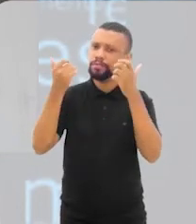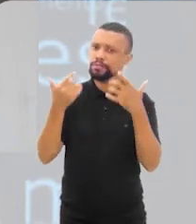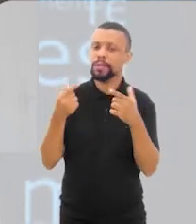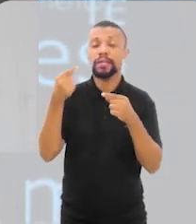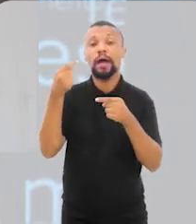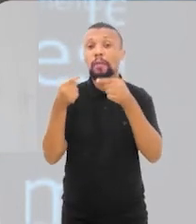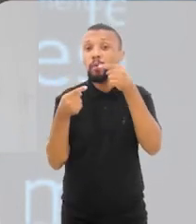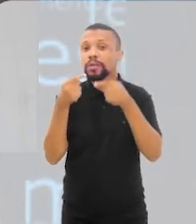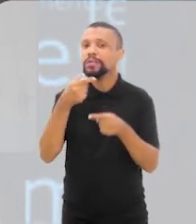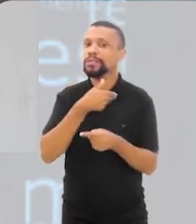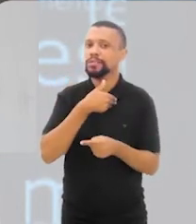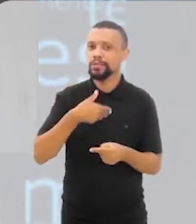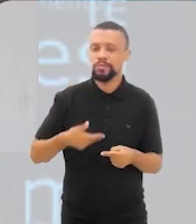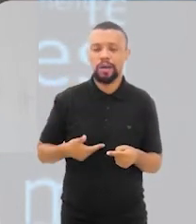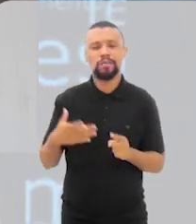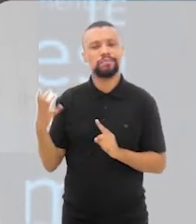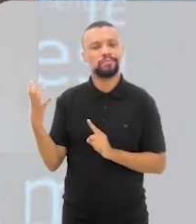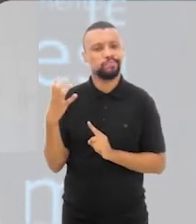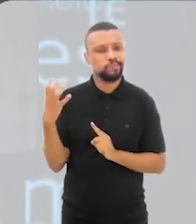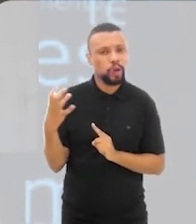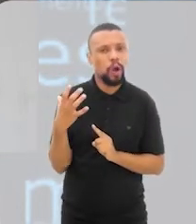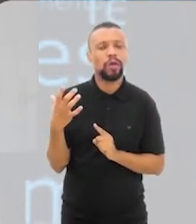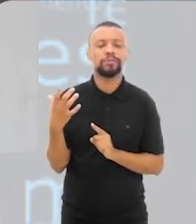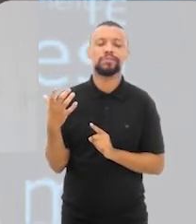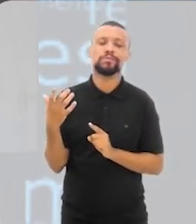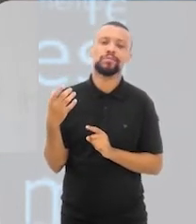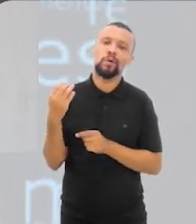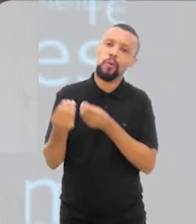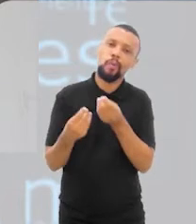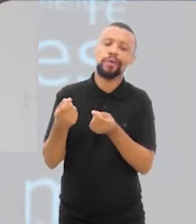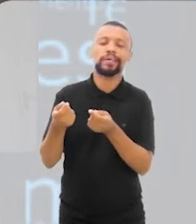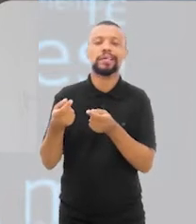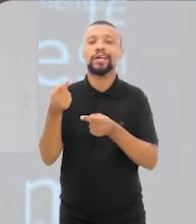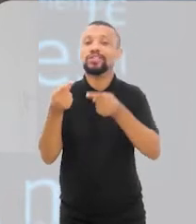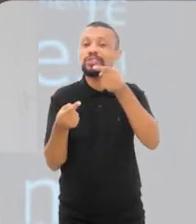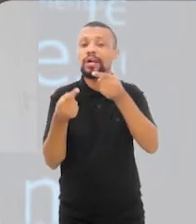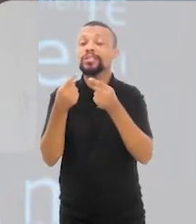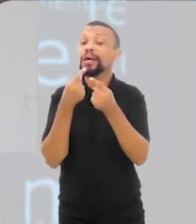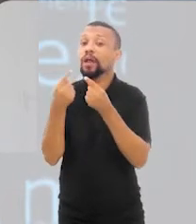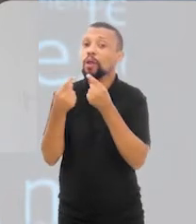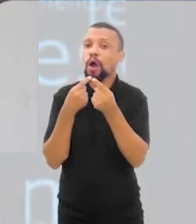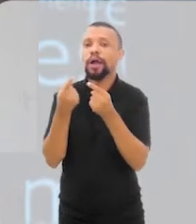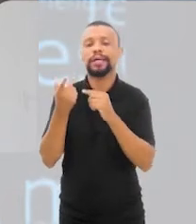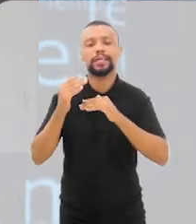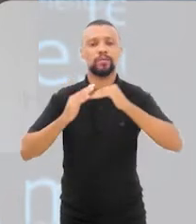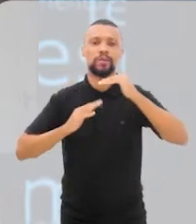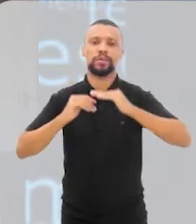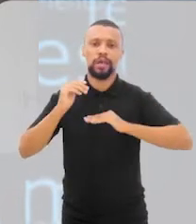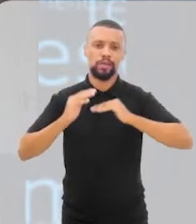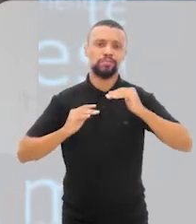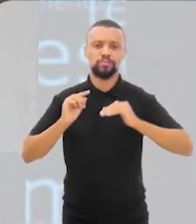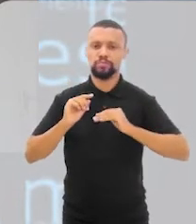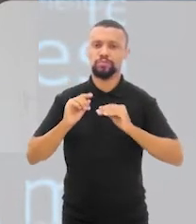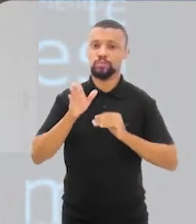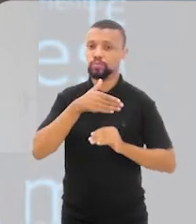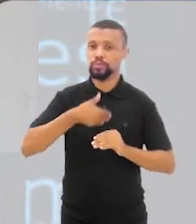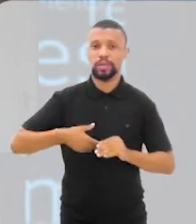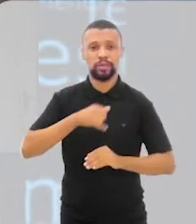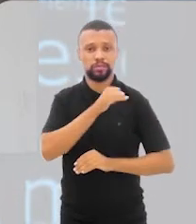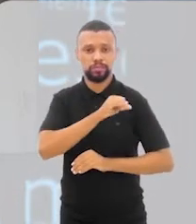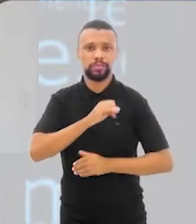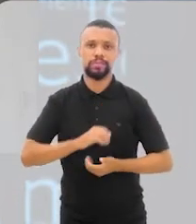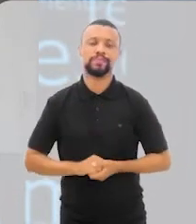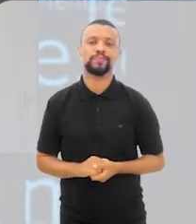define essa política estadual de investimentos em negócios de impacto? Como que ela dialoga com esse processo de construção no próprio Estado?